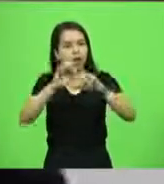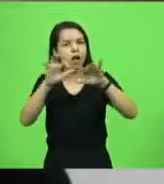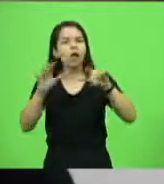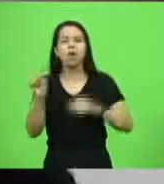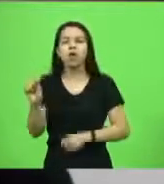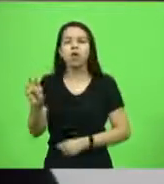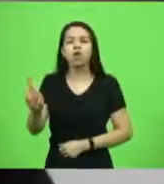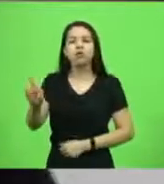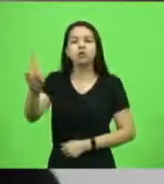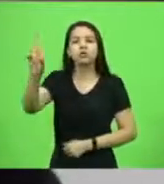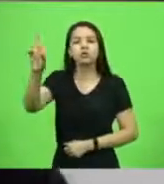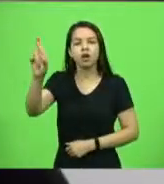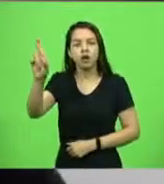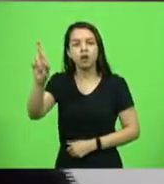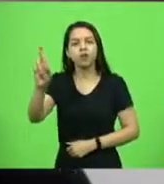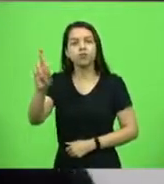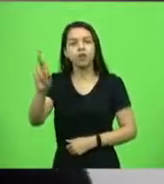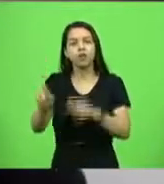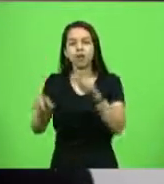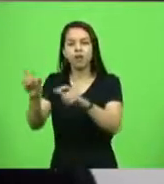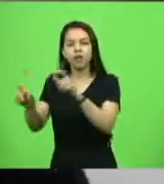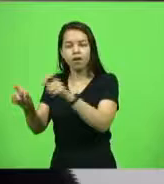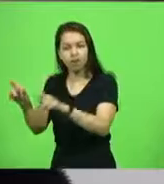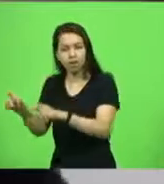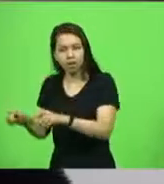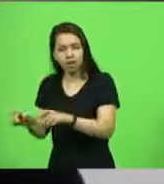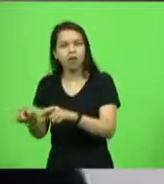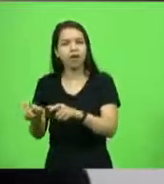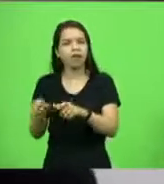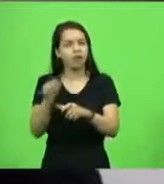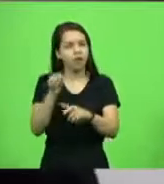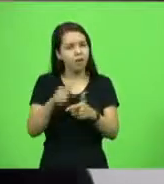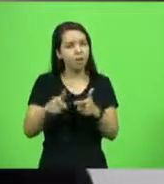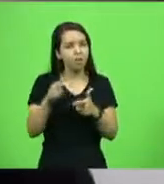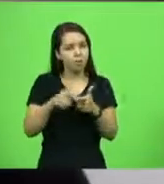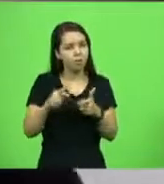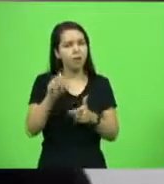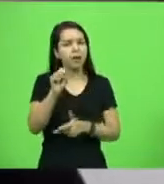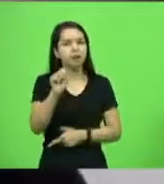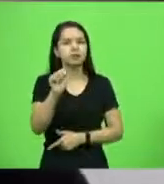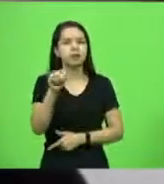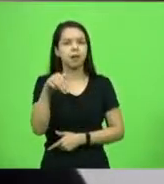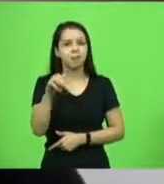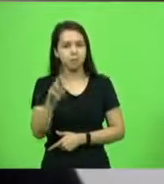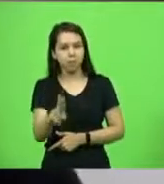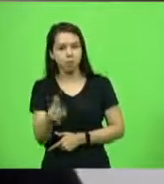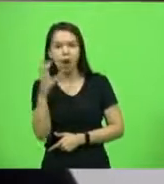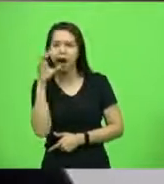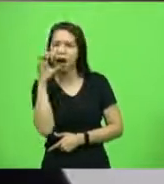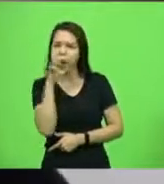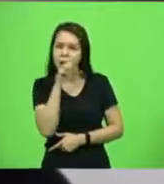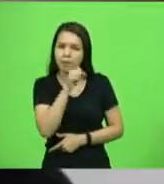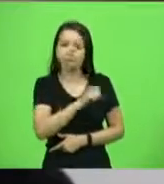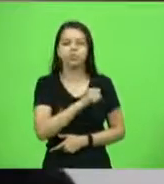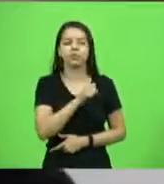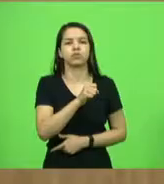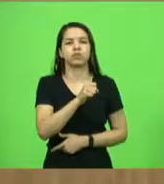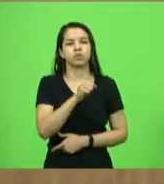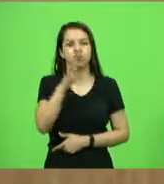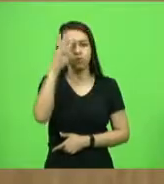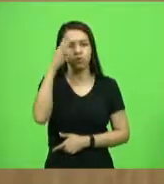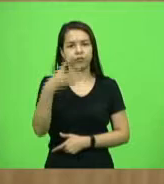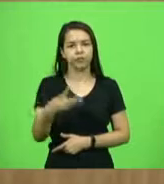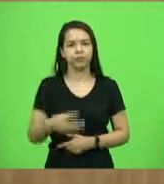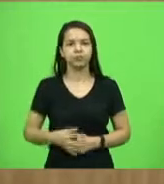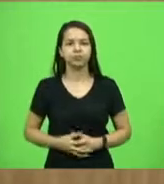responsabilidade, de quem é as responsabilidades e que essa situação do SAMU possa ser resolvido o quanto antes possível. Solicito